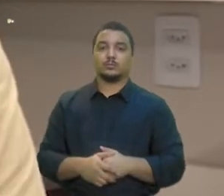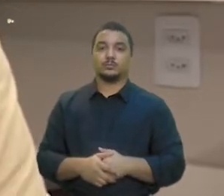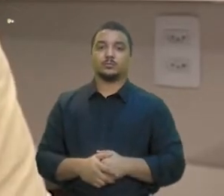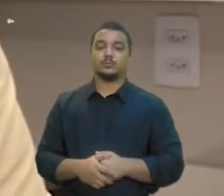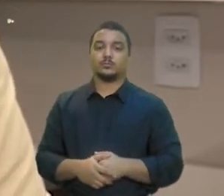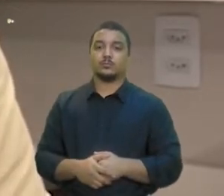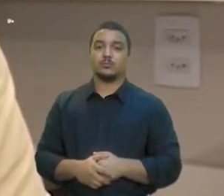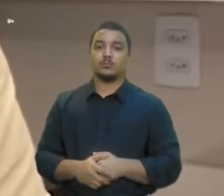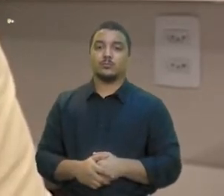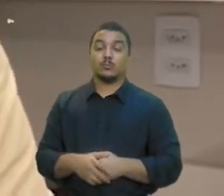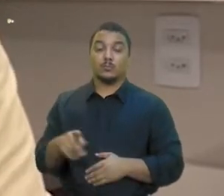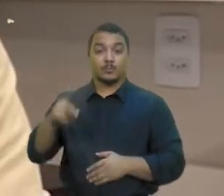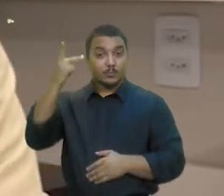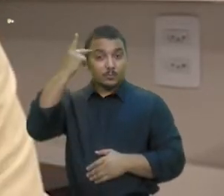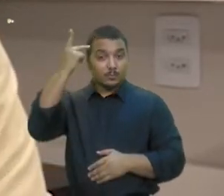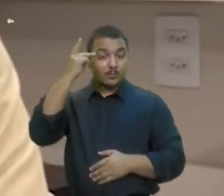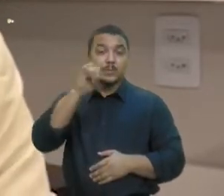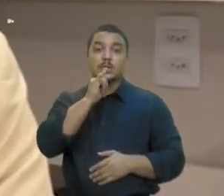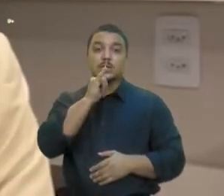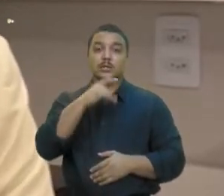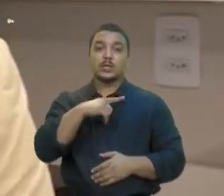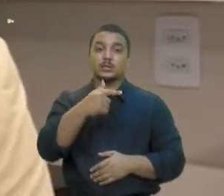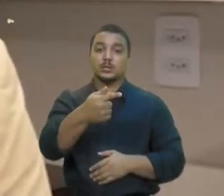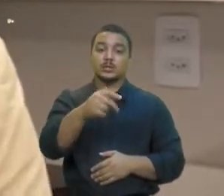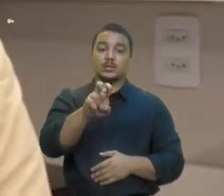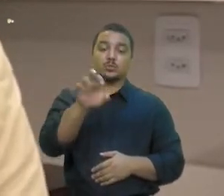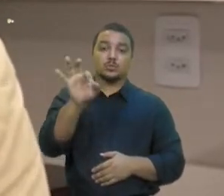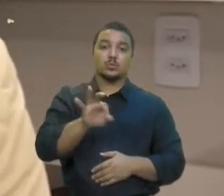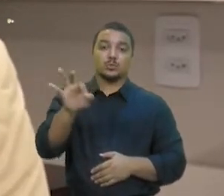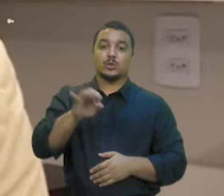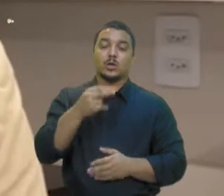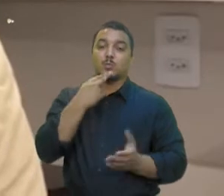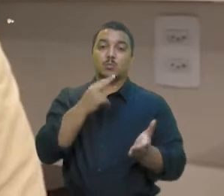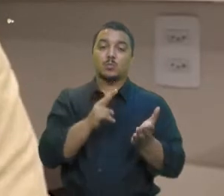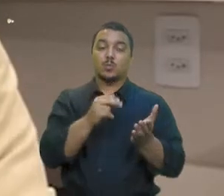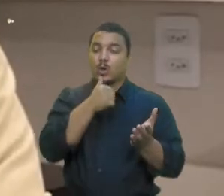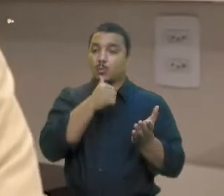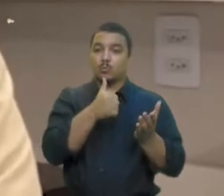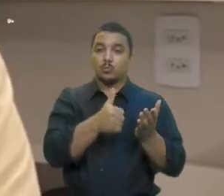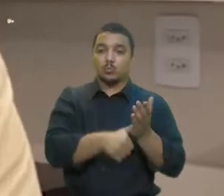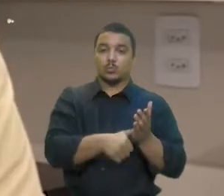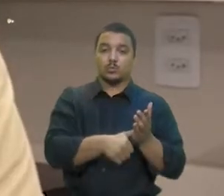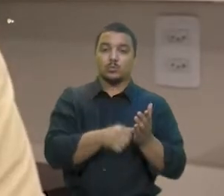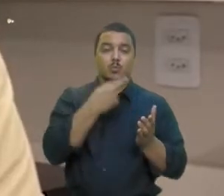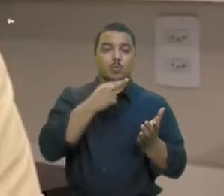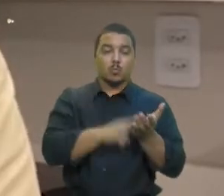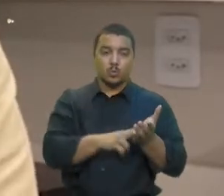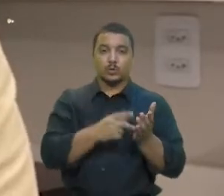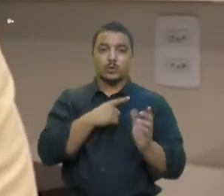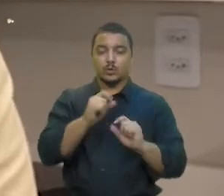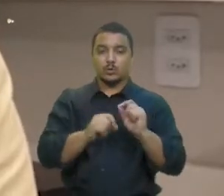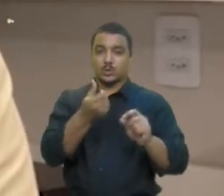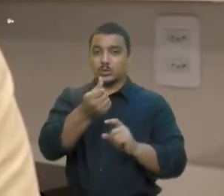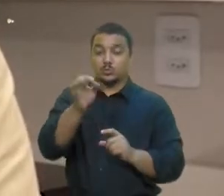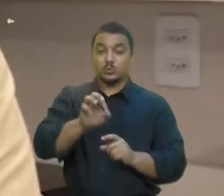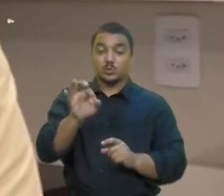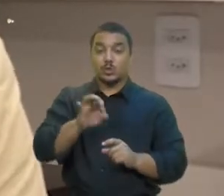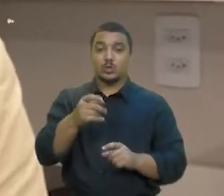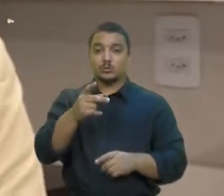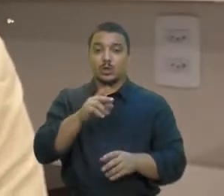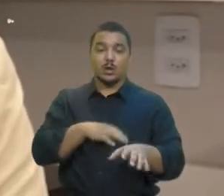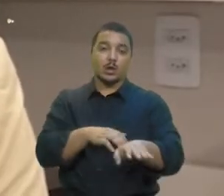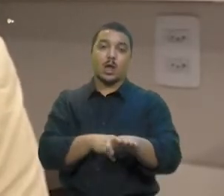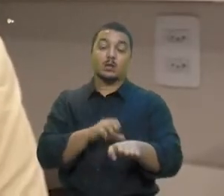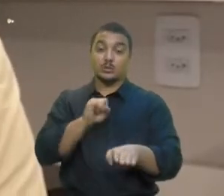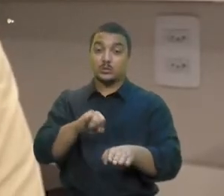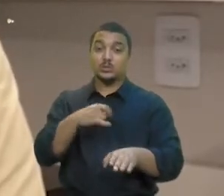Na cidade de São Paulo, por exemplo, 75% das multas são cometidas por apenas 6% dos veículos. Ou seja, se as ações de